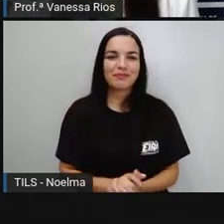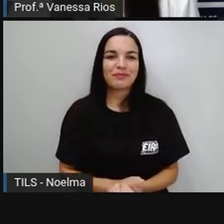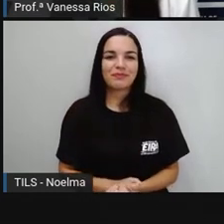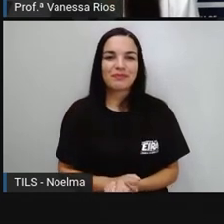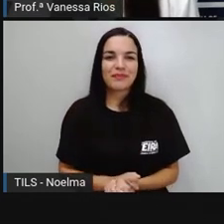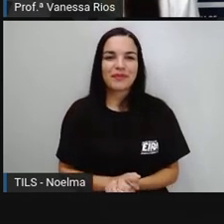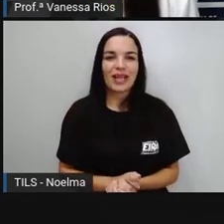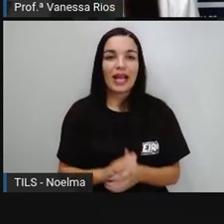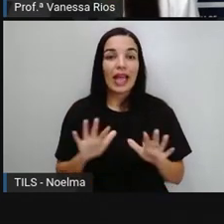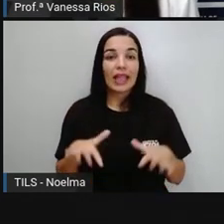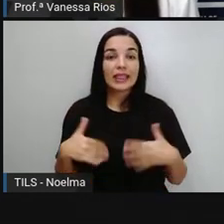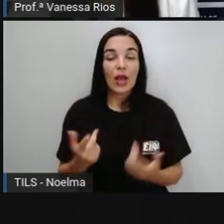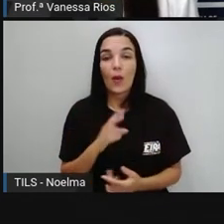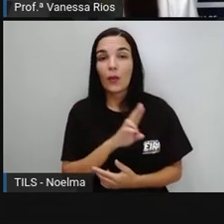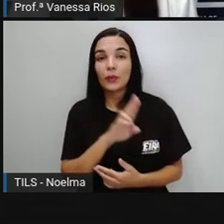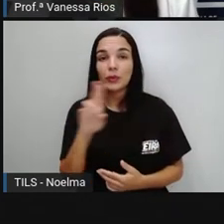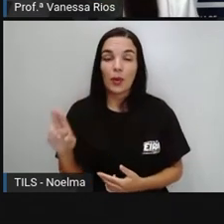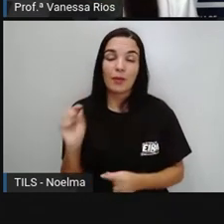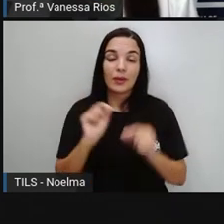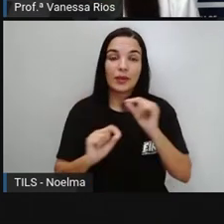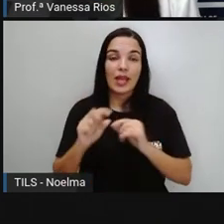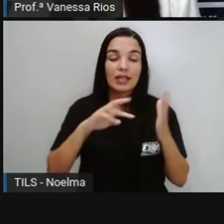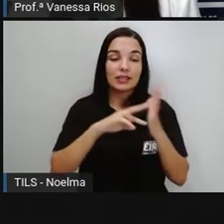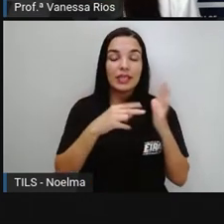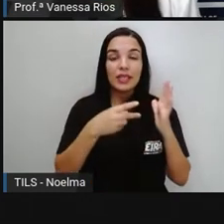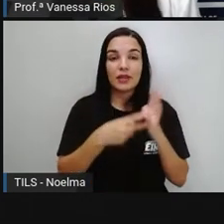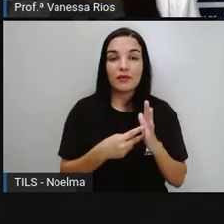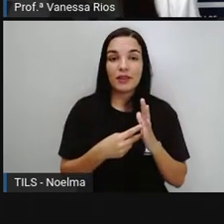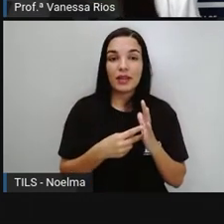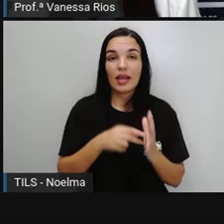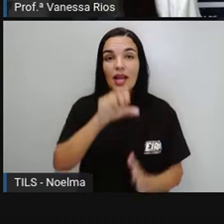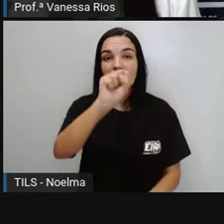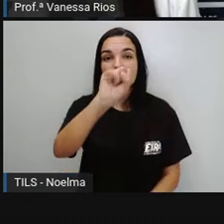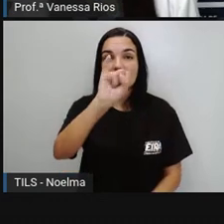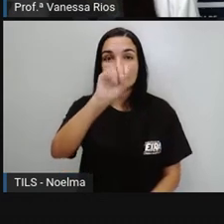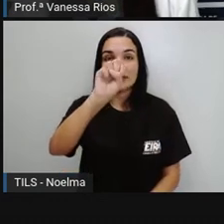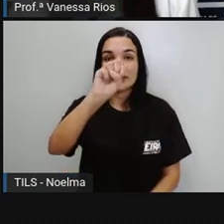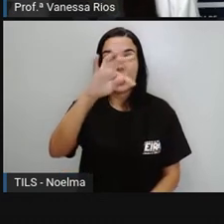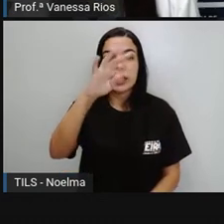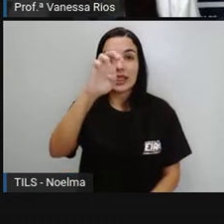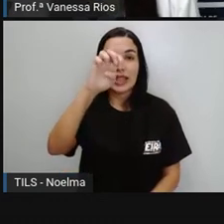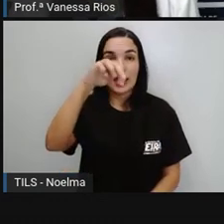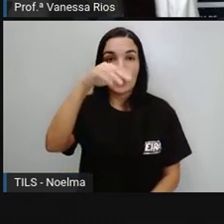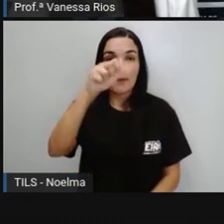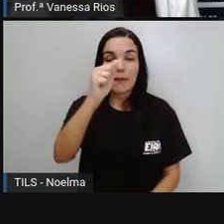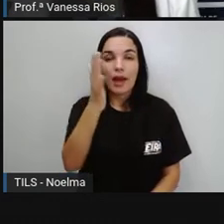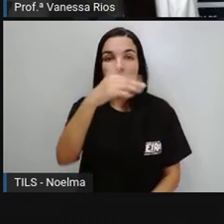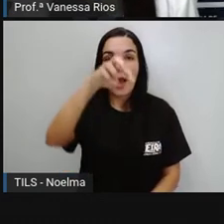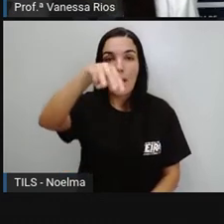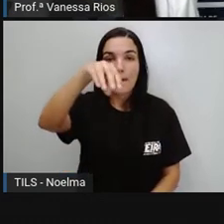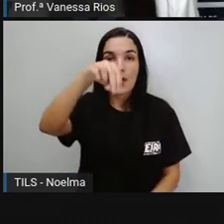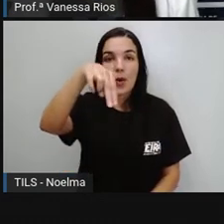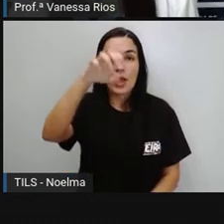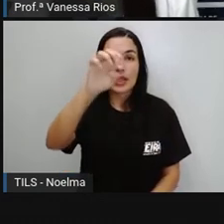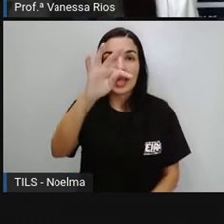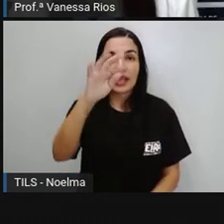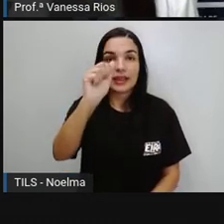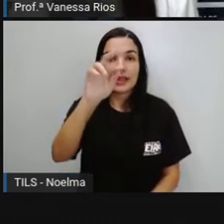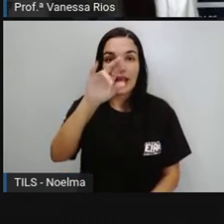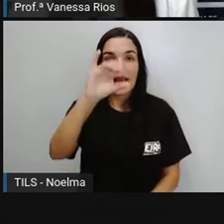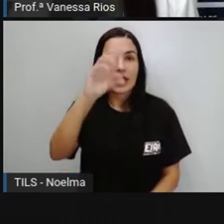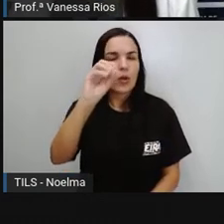Aí é para trás A explicação Do que é Sistema monetário Um sistema monetário É um conjunto De